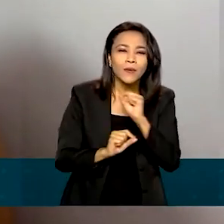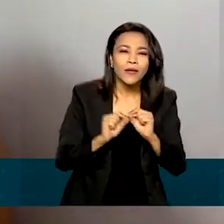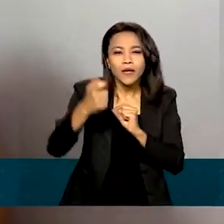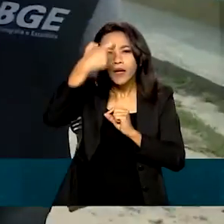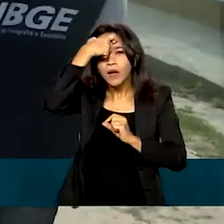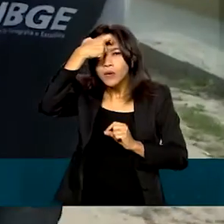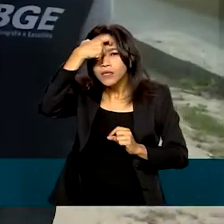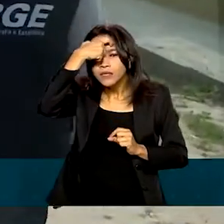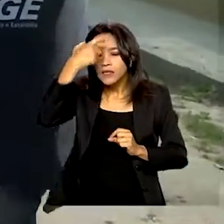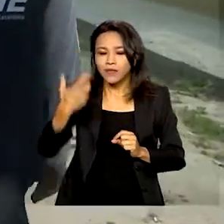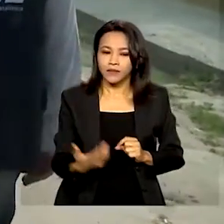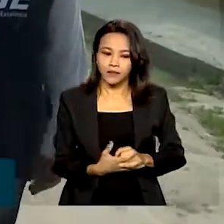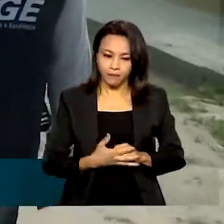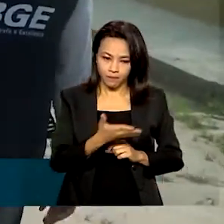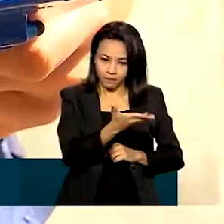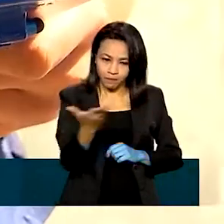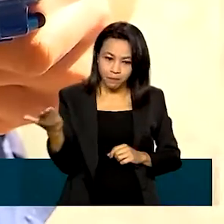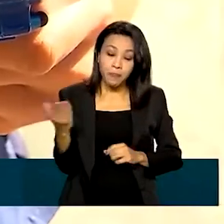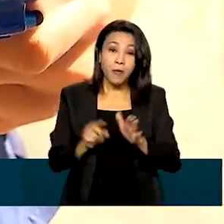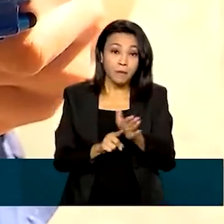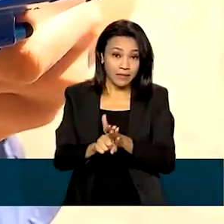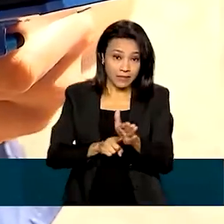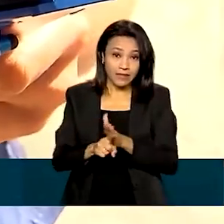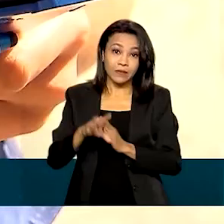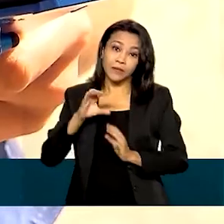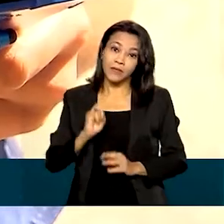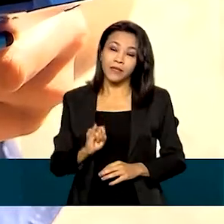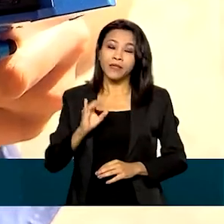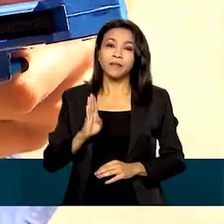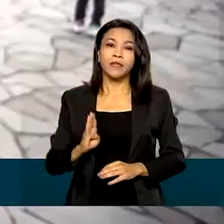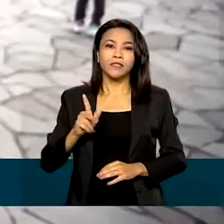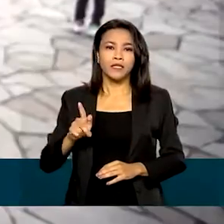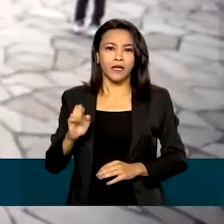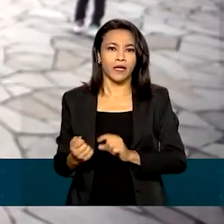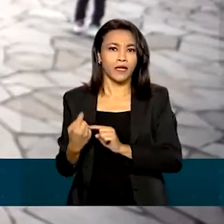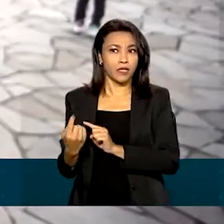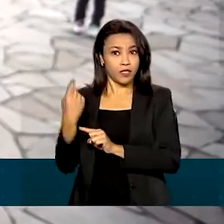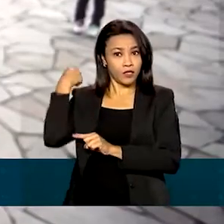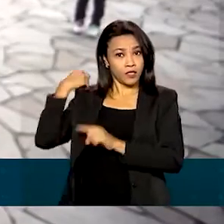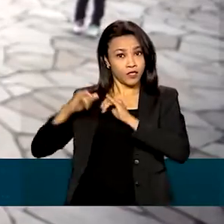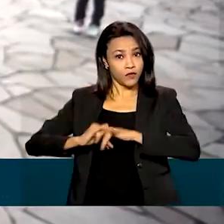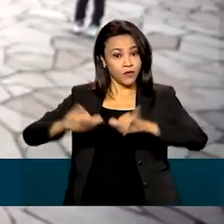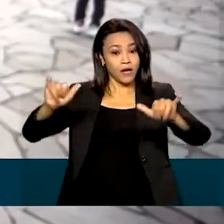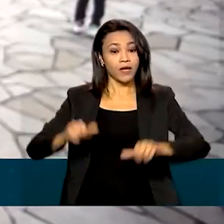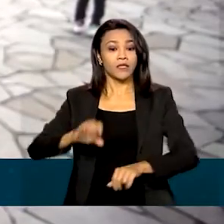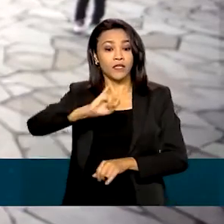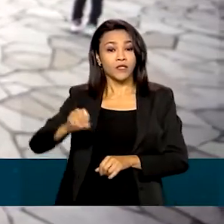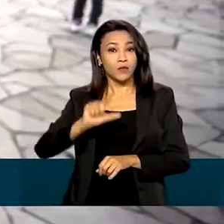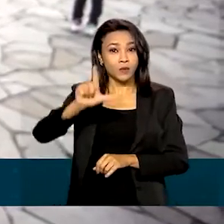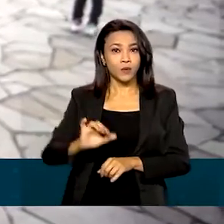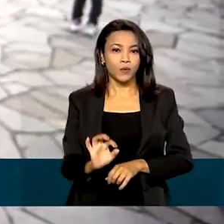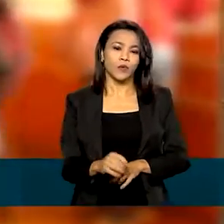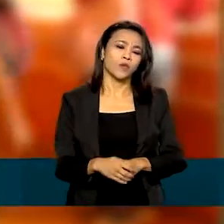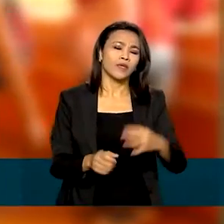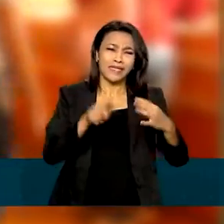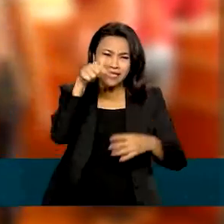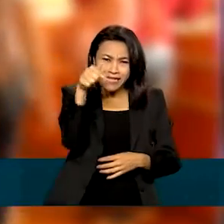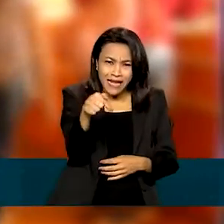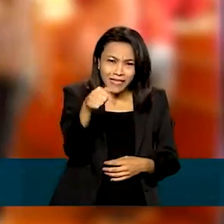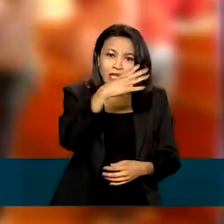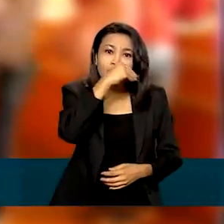conscientização. Uma pesquisa do IBGE lançada em julho mostrou que um em cada sete